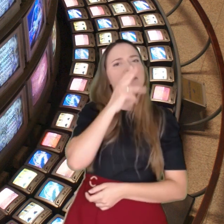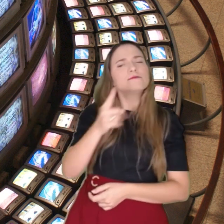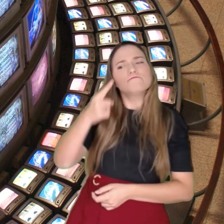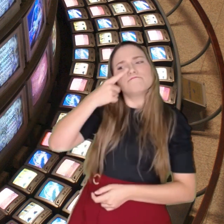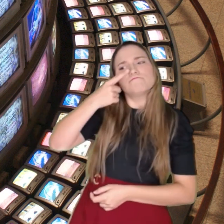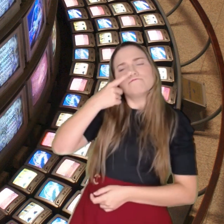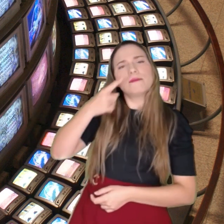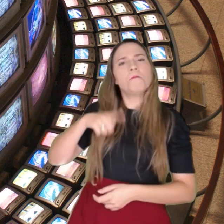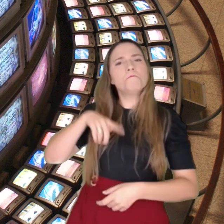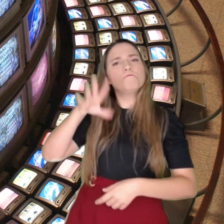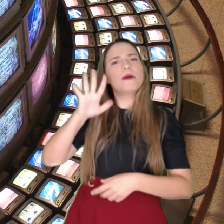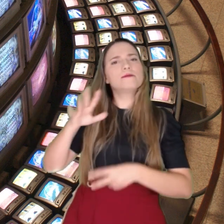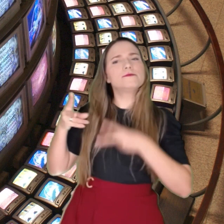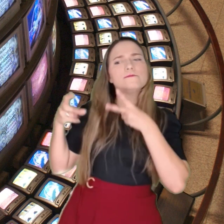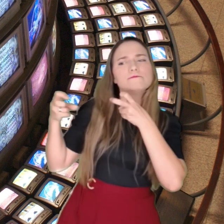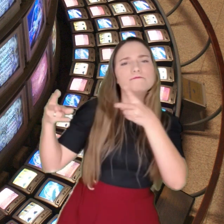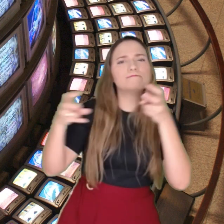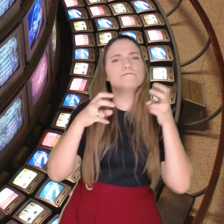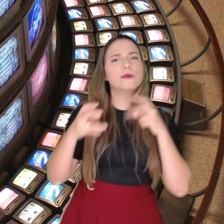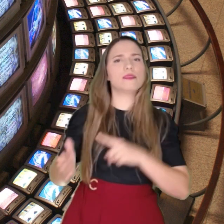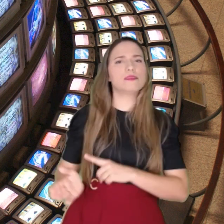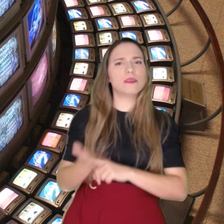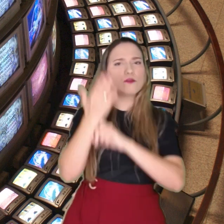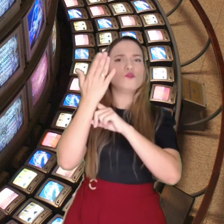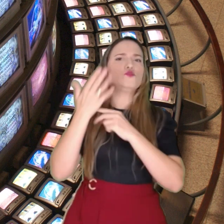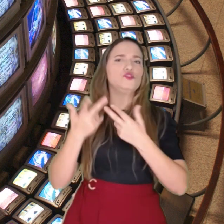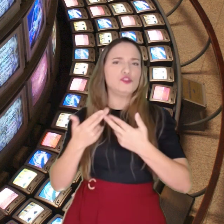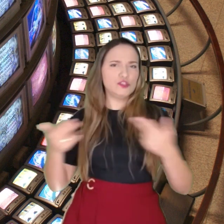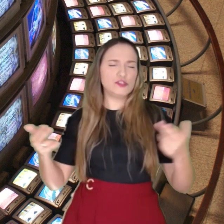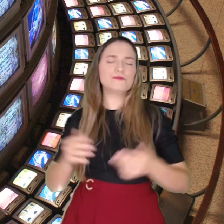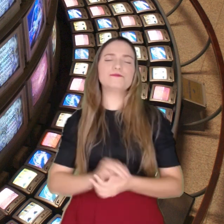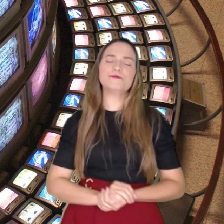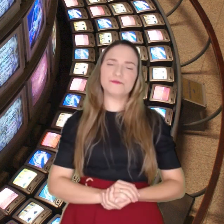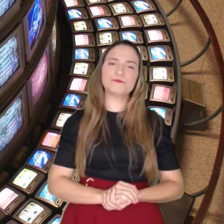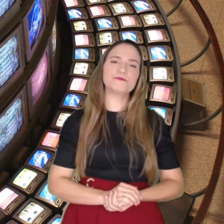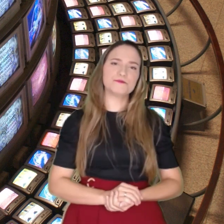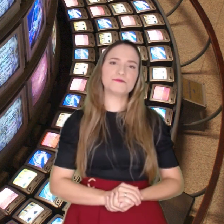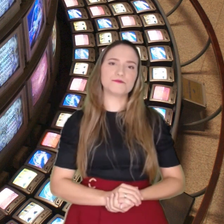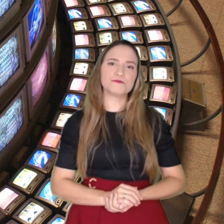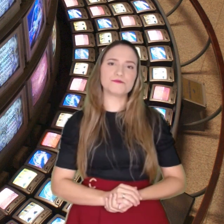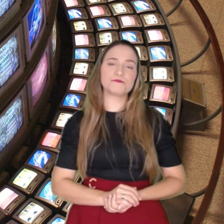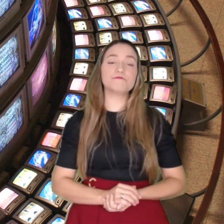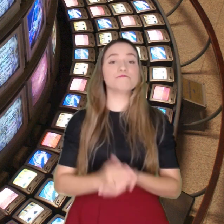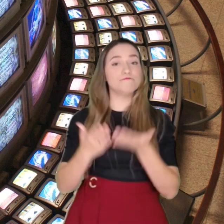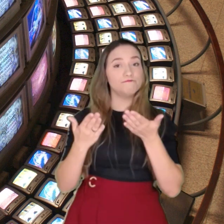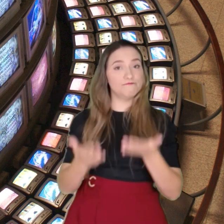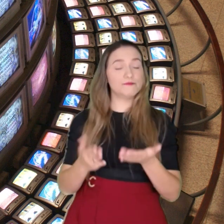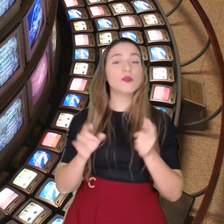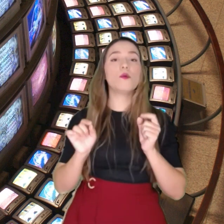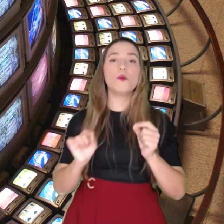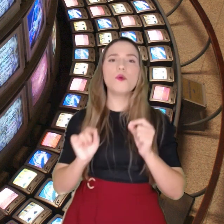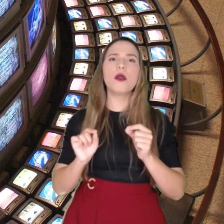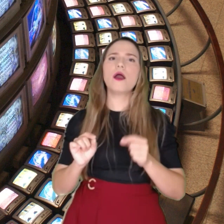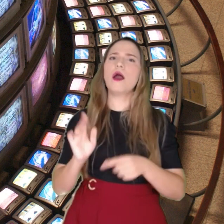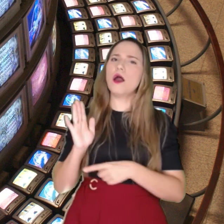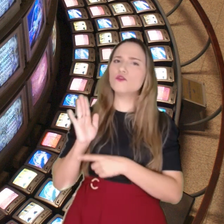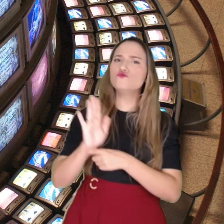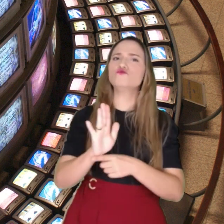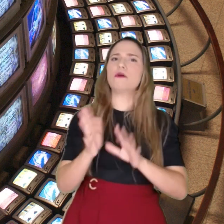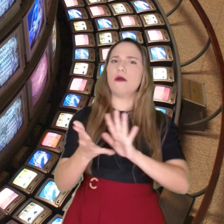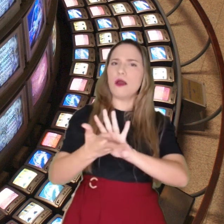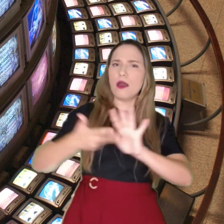familiarizem e explorem o uso de tecnologias digitais. Isso não apenas